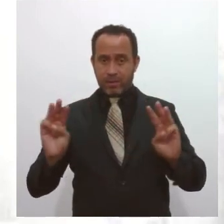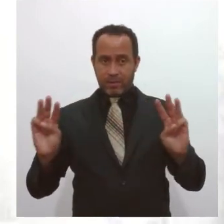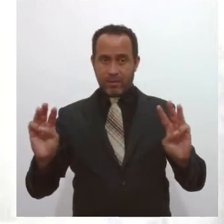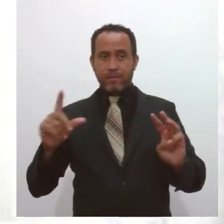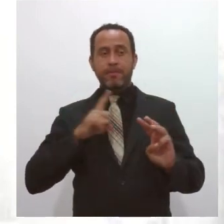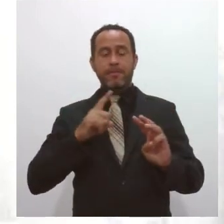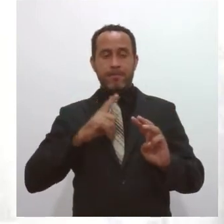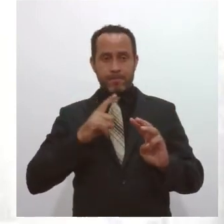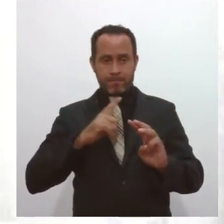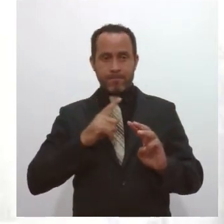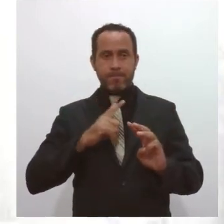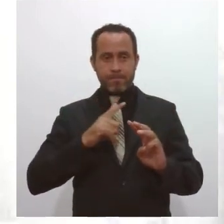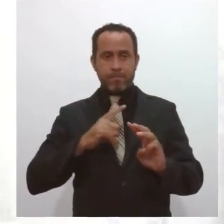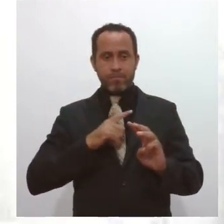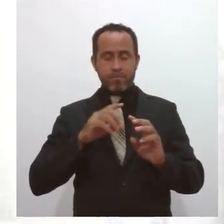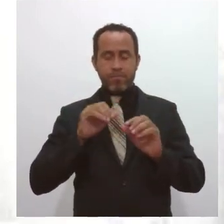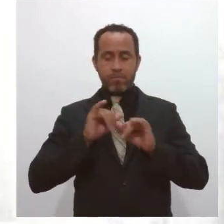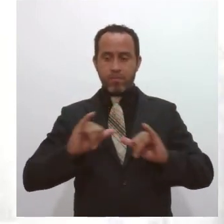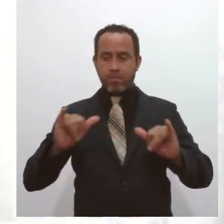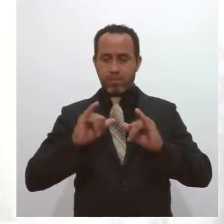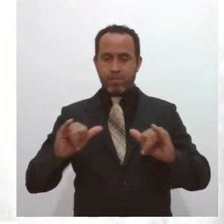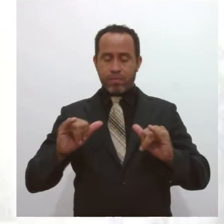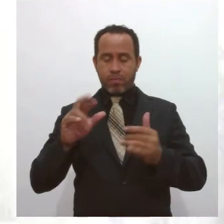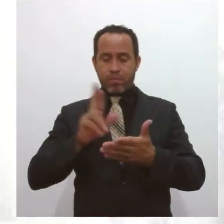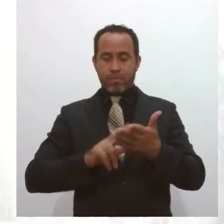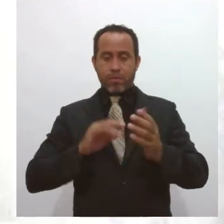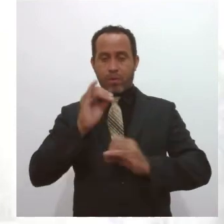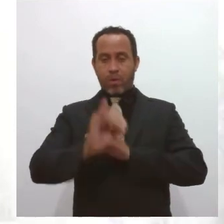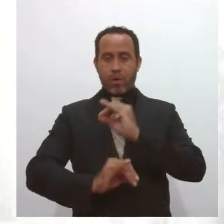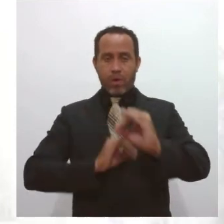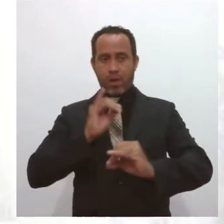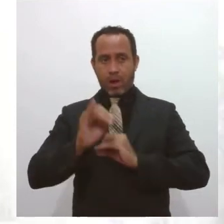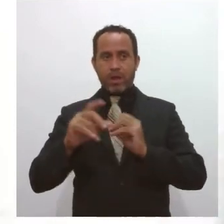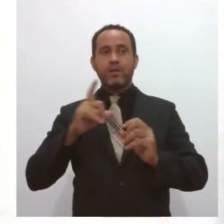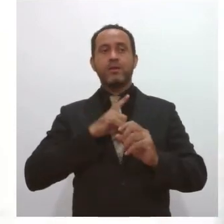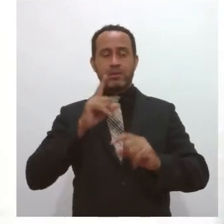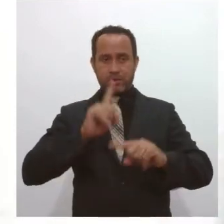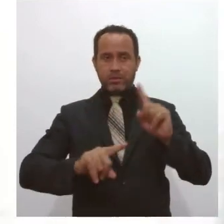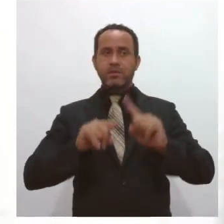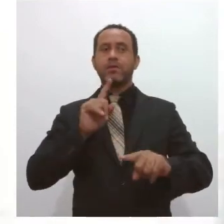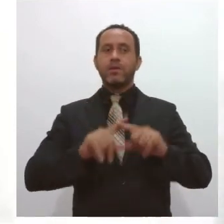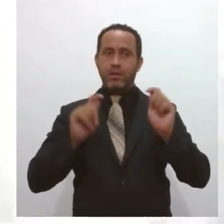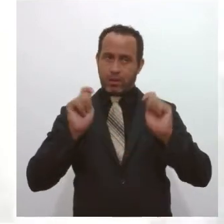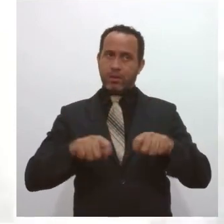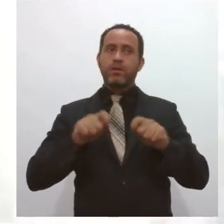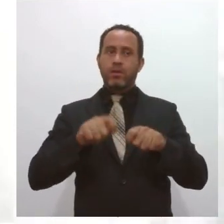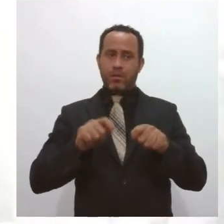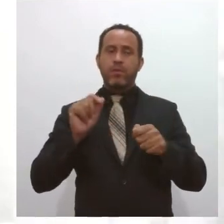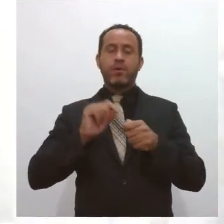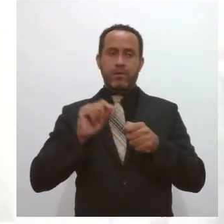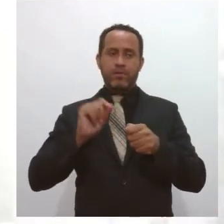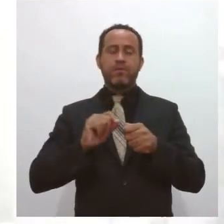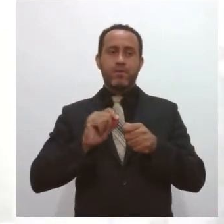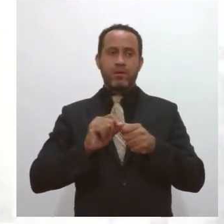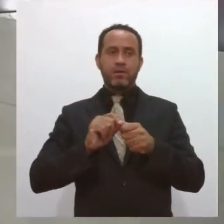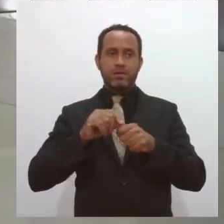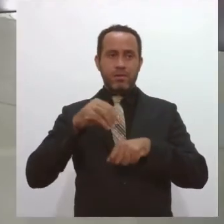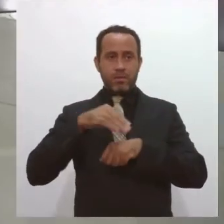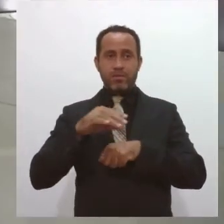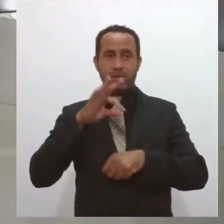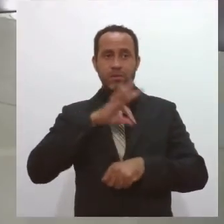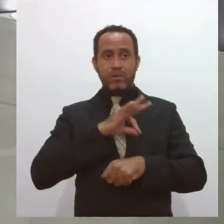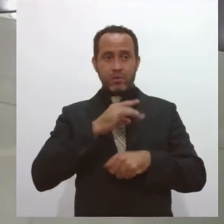através da chamada declaração online. São esses os mecanismos que o contribuinte tem à sua disposição para fazer a sua declaração.